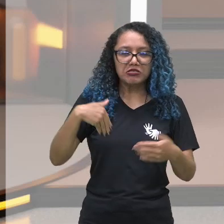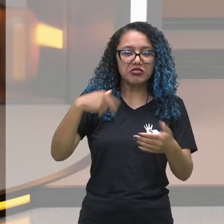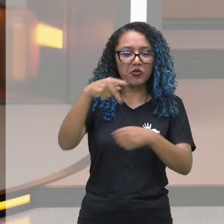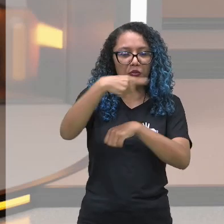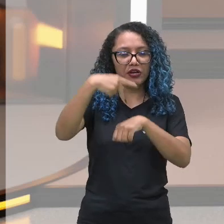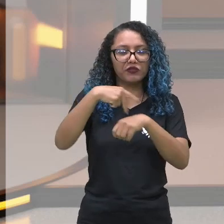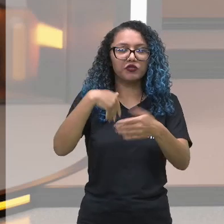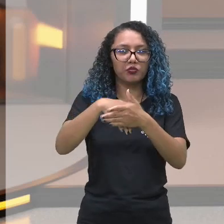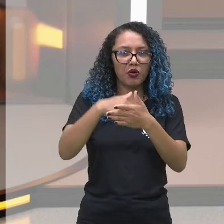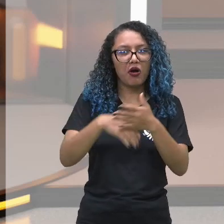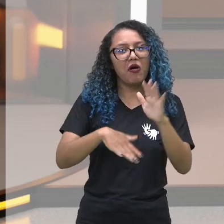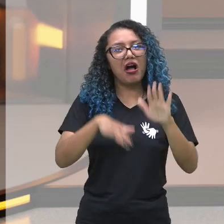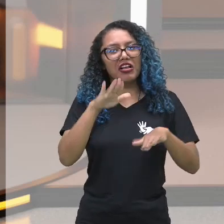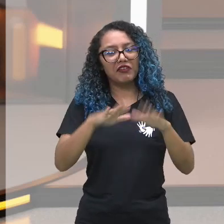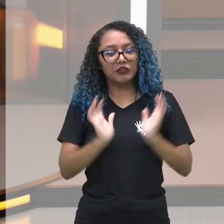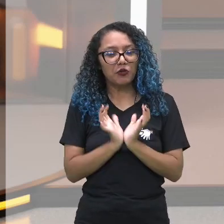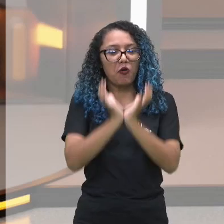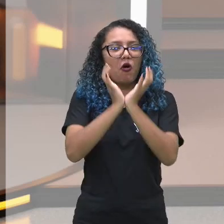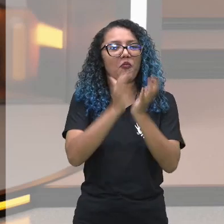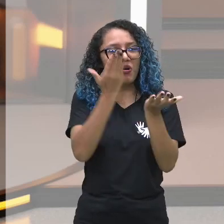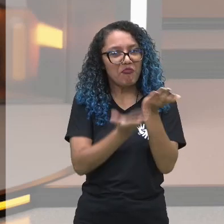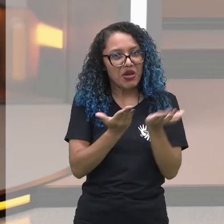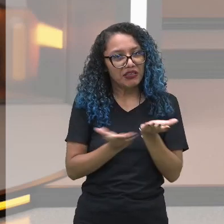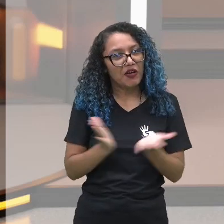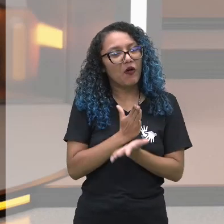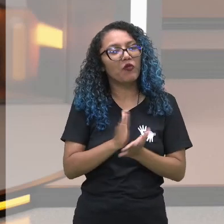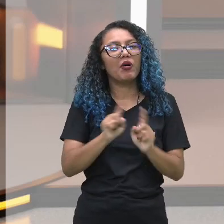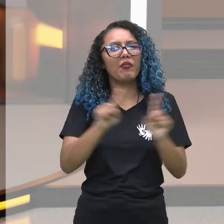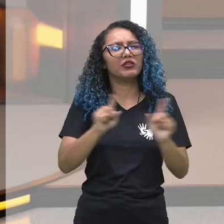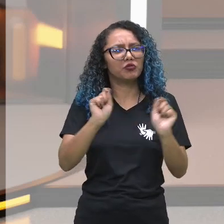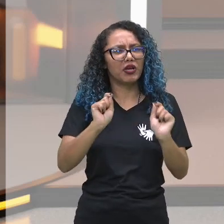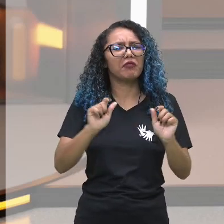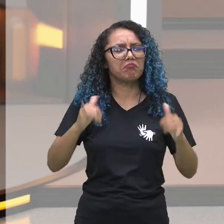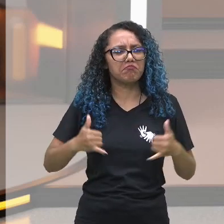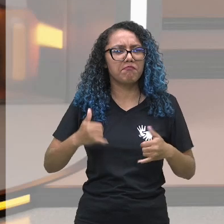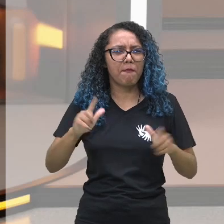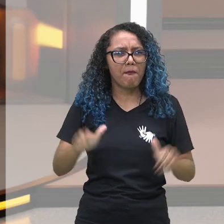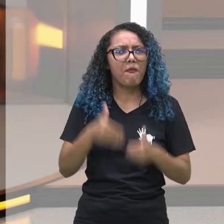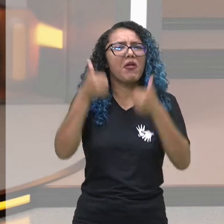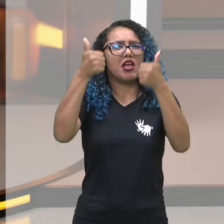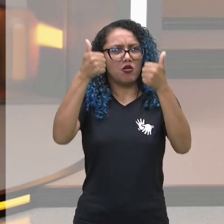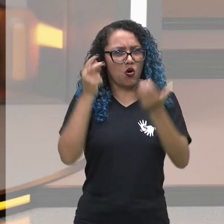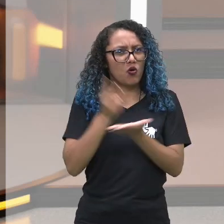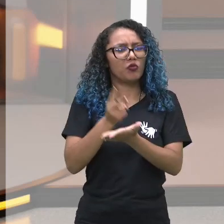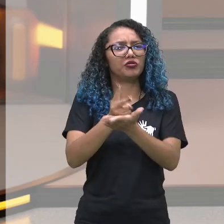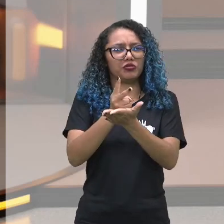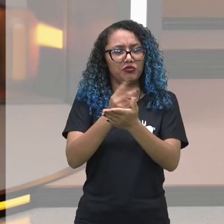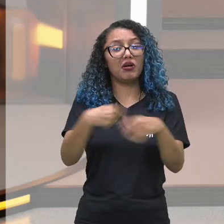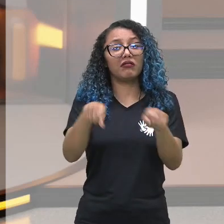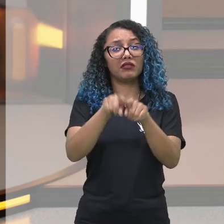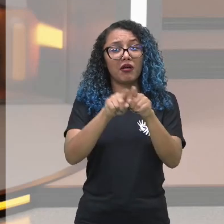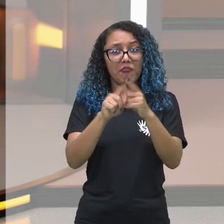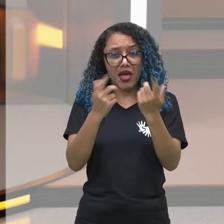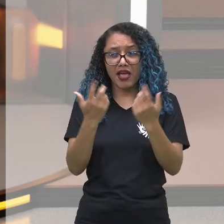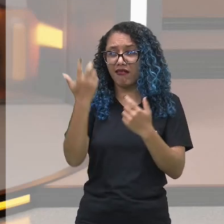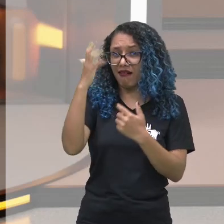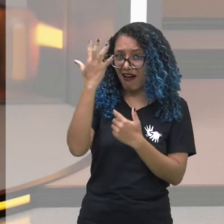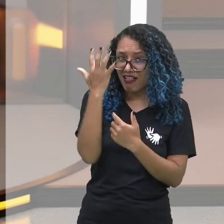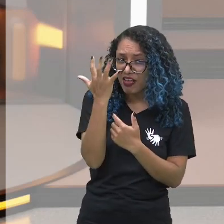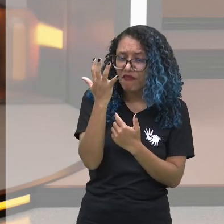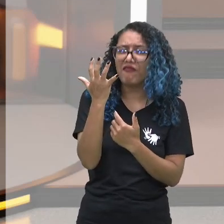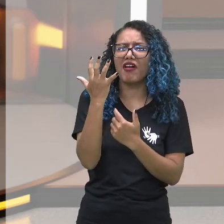apesar de não ter ganho algumas copas, mas ainda é o melhor, é o país do futebol. E também tem o carnaval, o